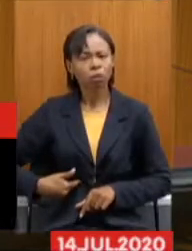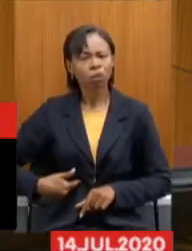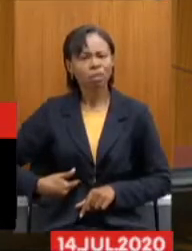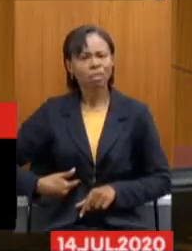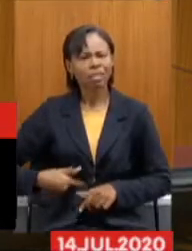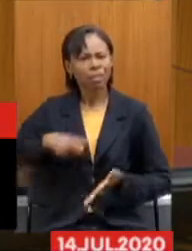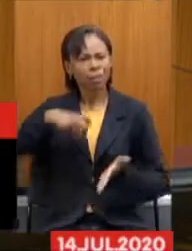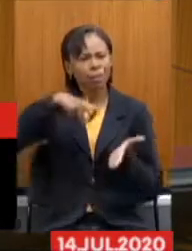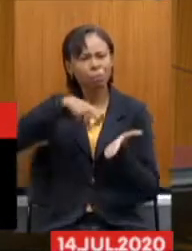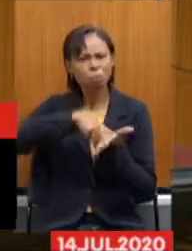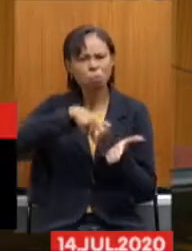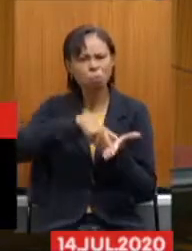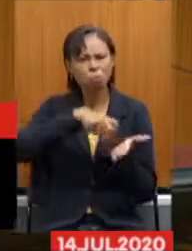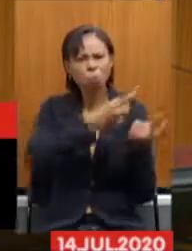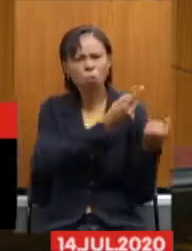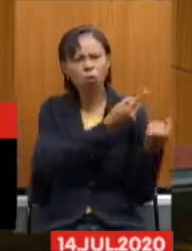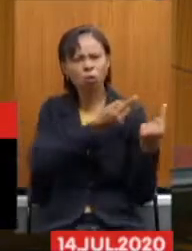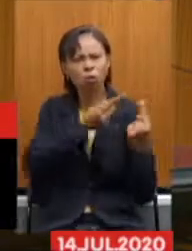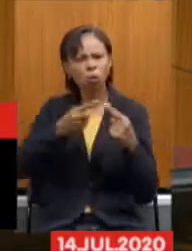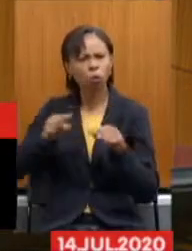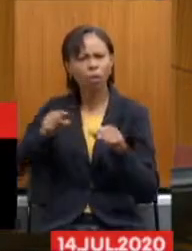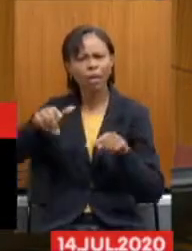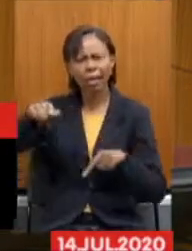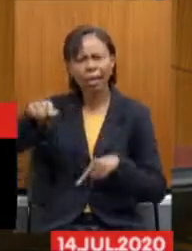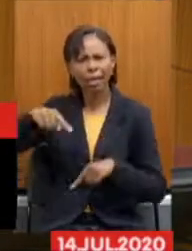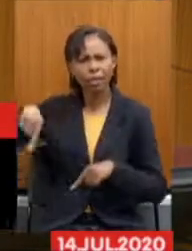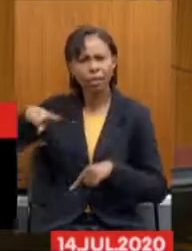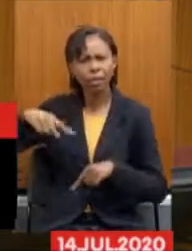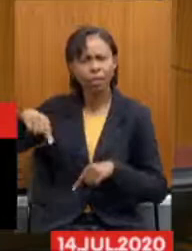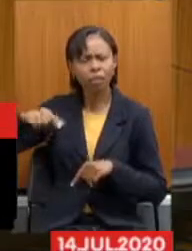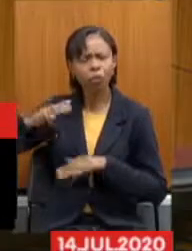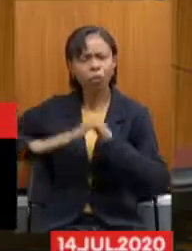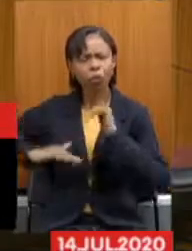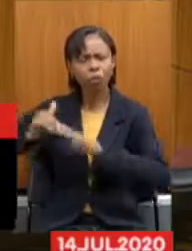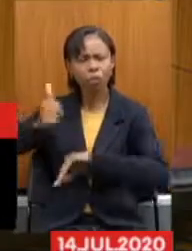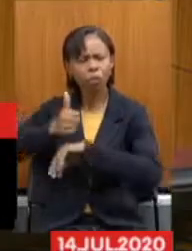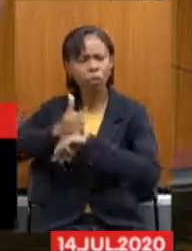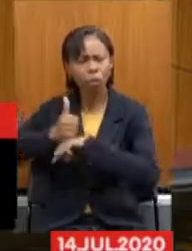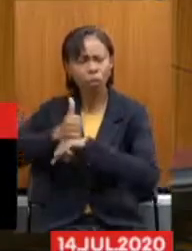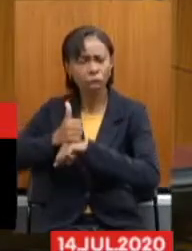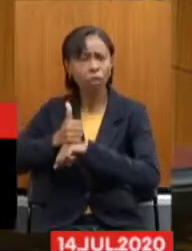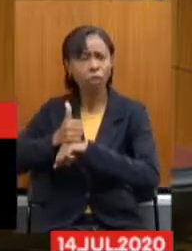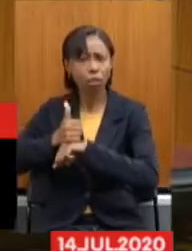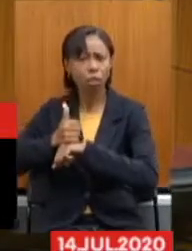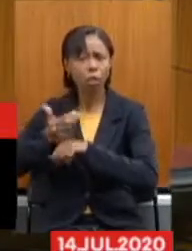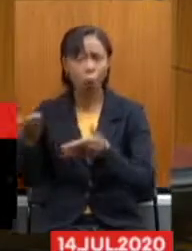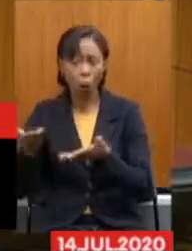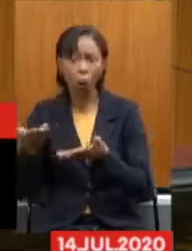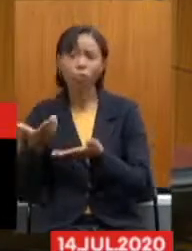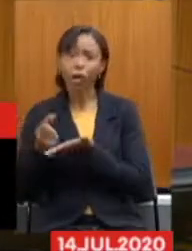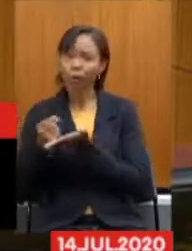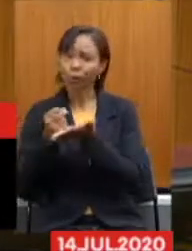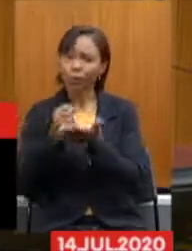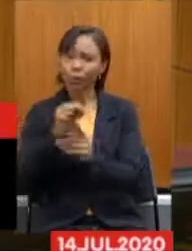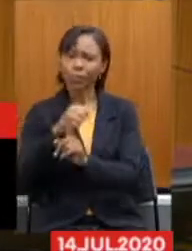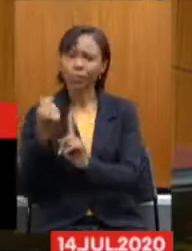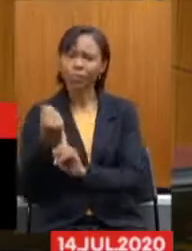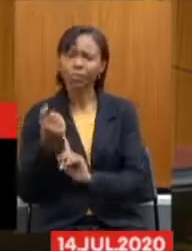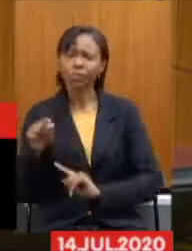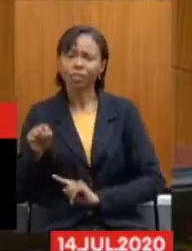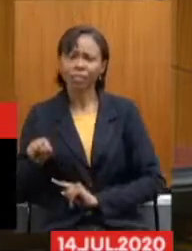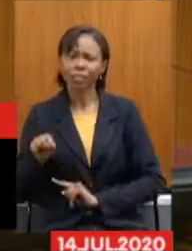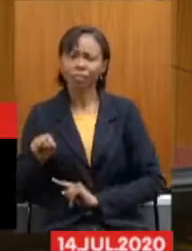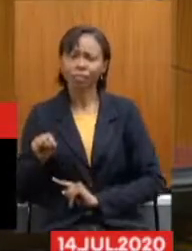punição a esses mesmos servidores que agora estão sendo útil à sociedade. promover punição